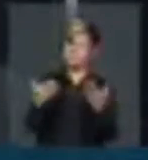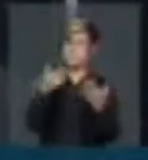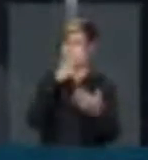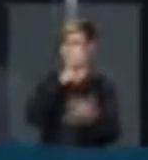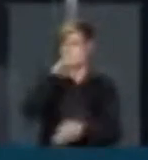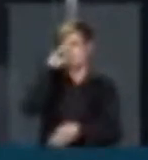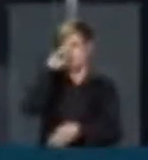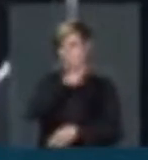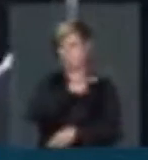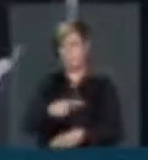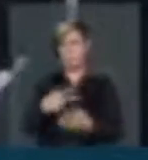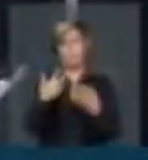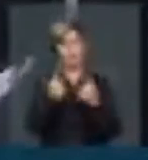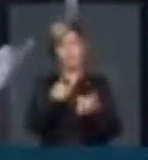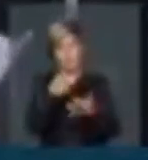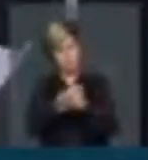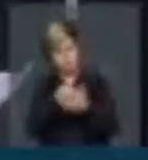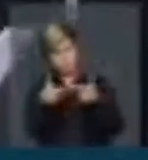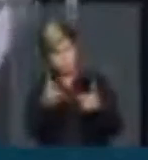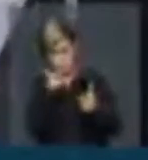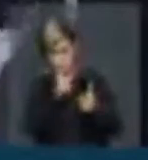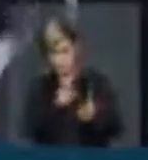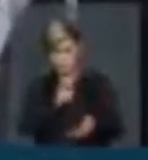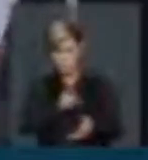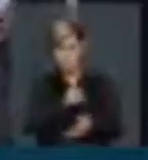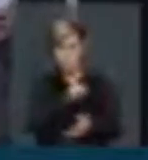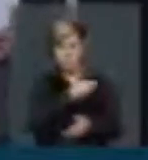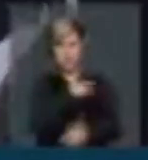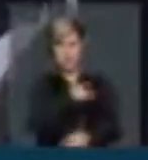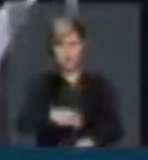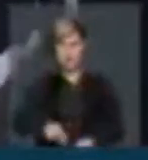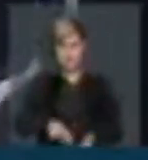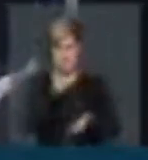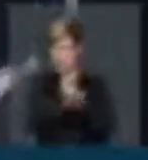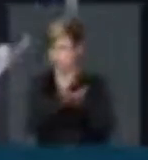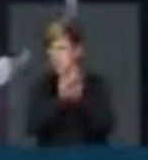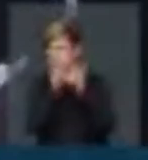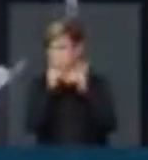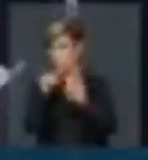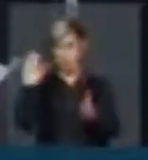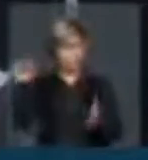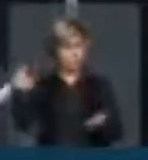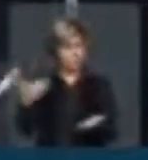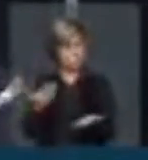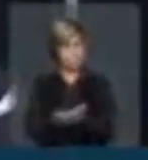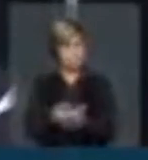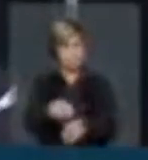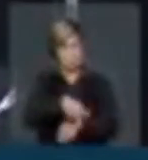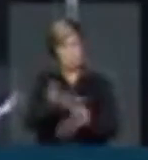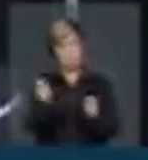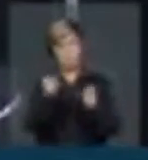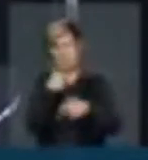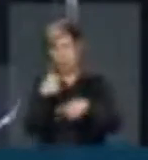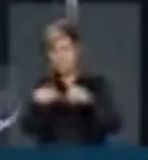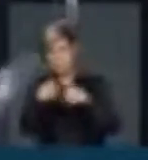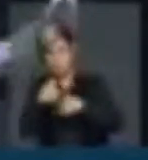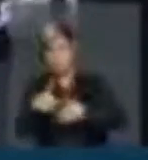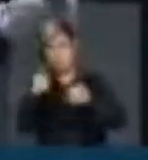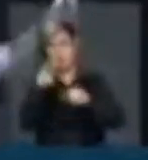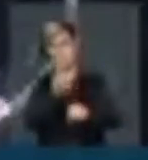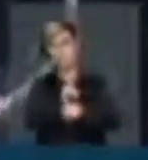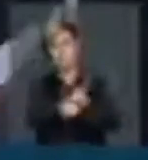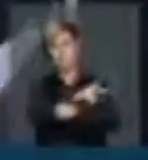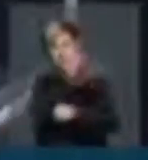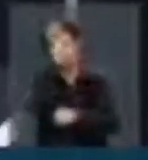lutar e lutar para que se mantenha a instituição do Ministério Público tal como está, para que o país possa caminhar em defesa